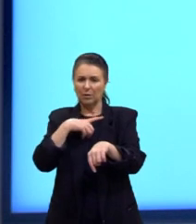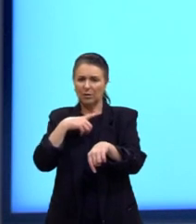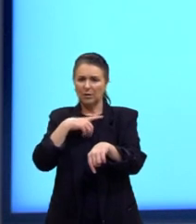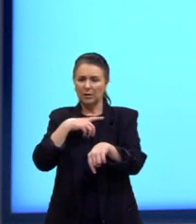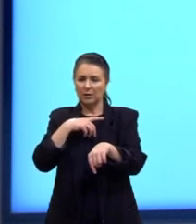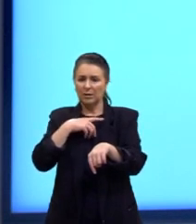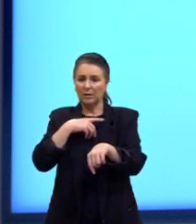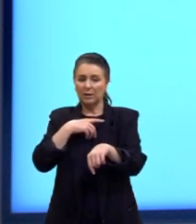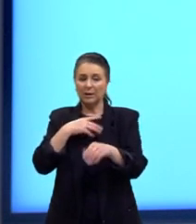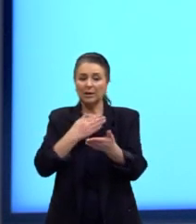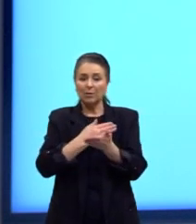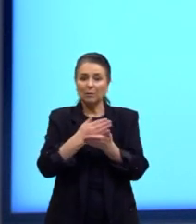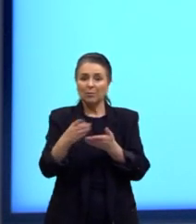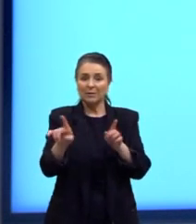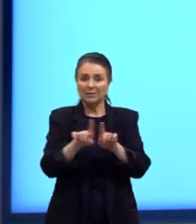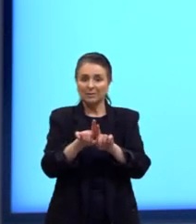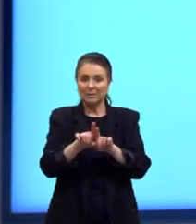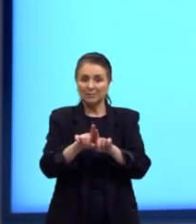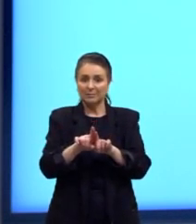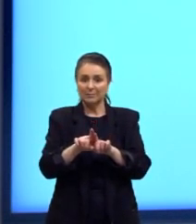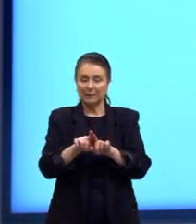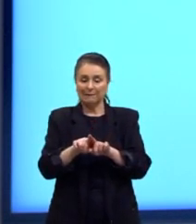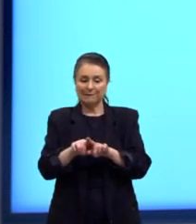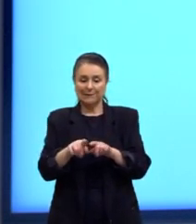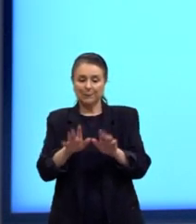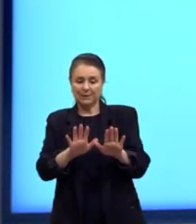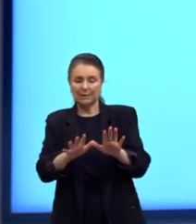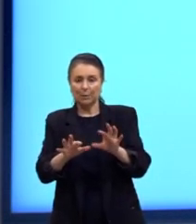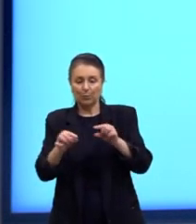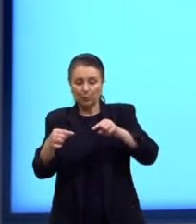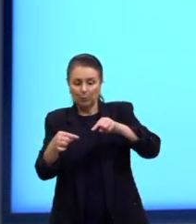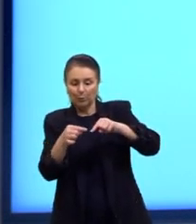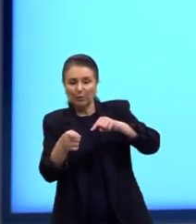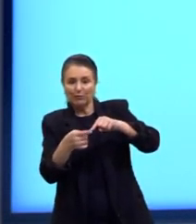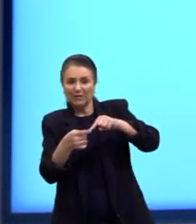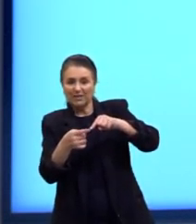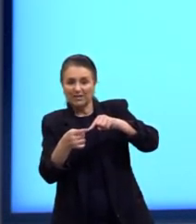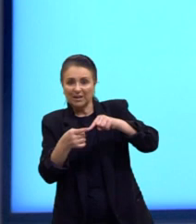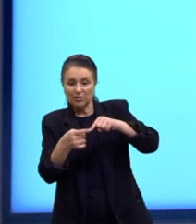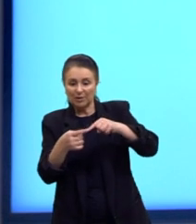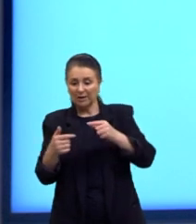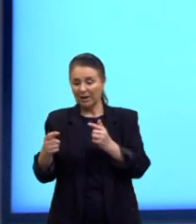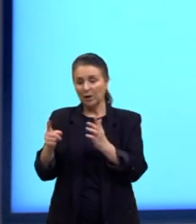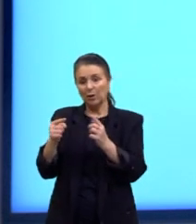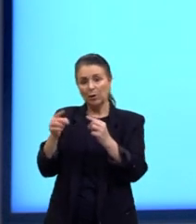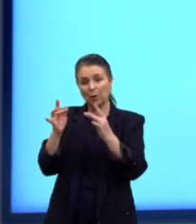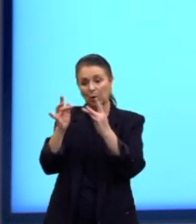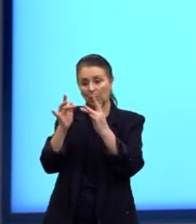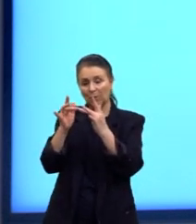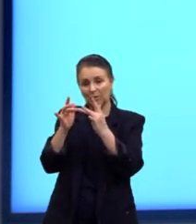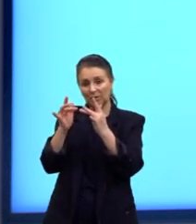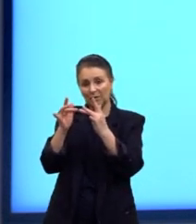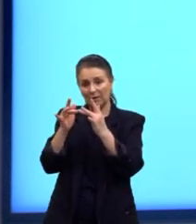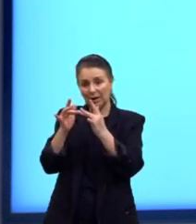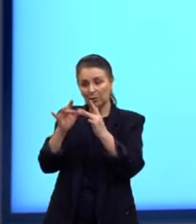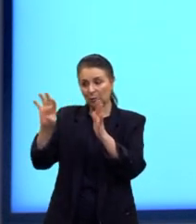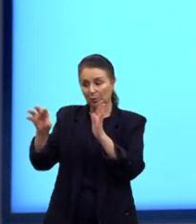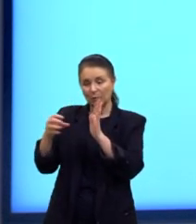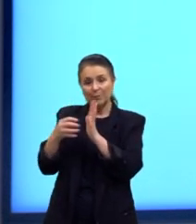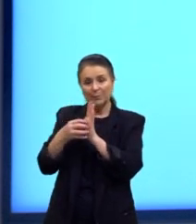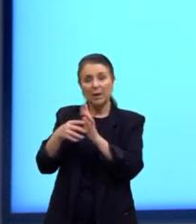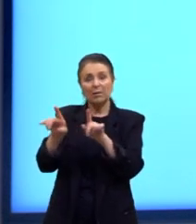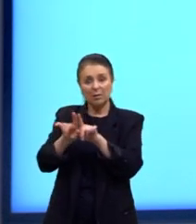magnetizado. Alfinetes deixados em contato com o ímã permanente adquirem a capacidade de